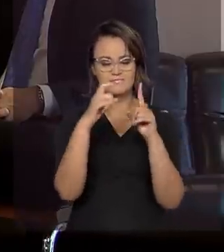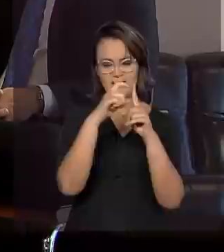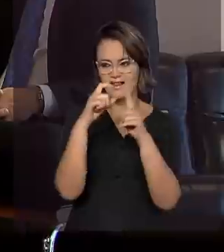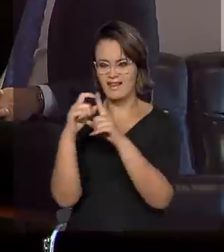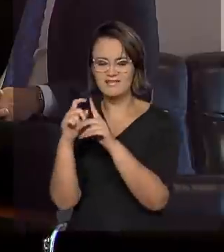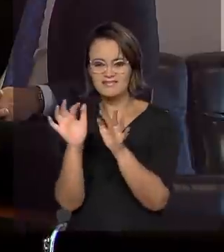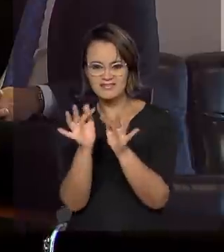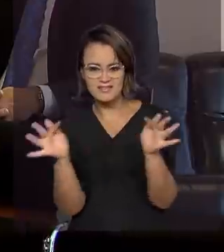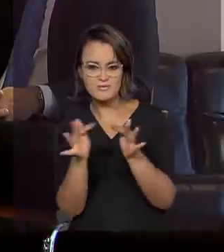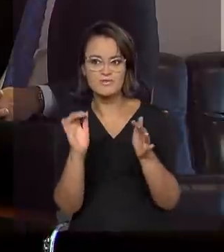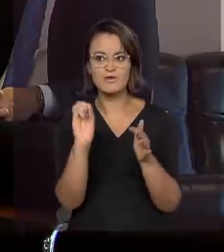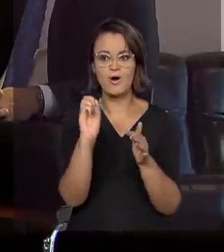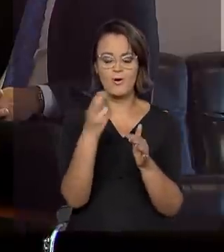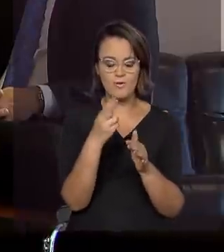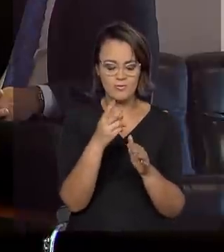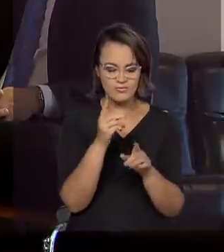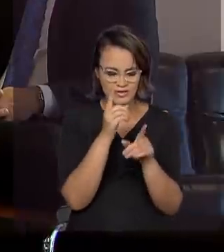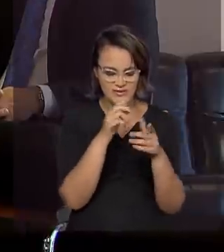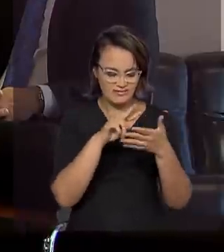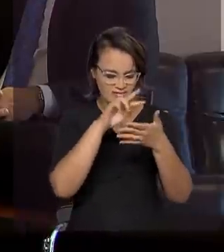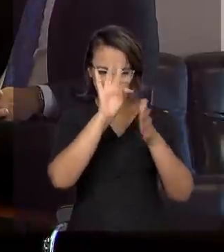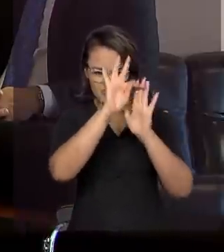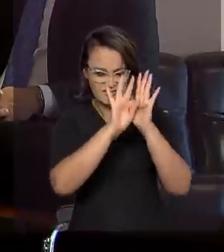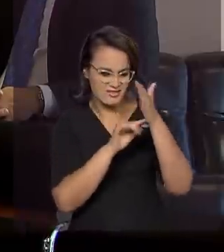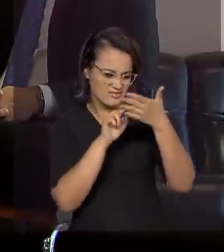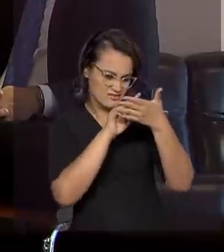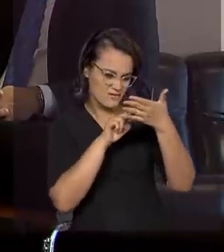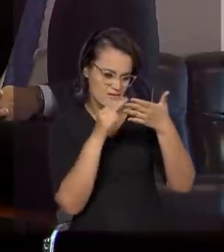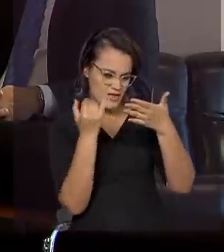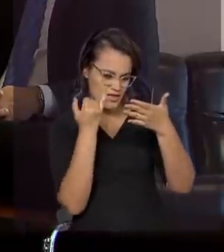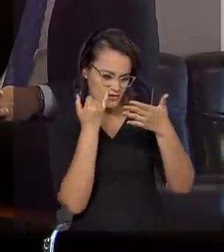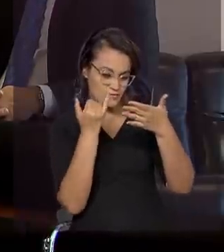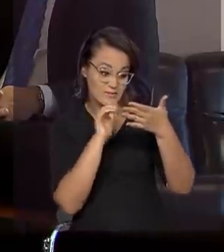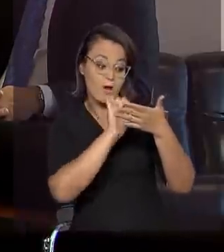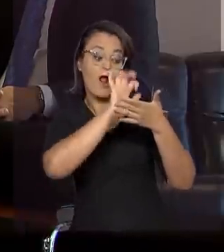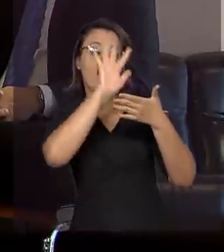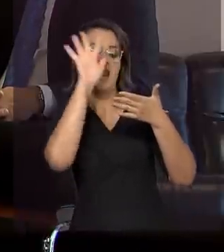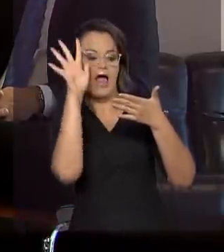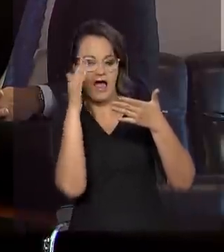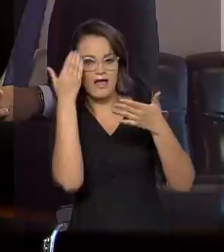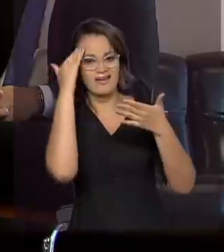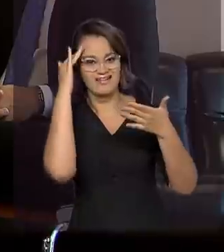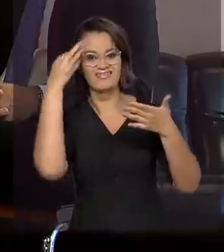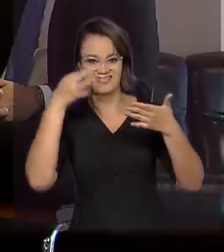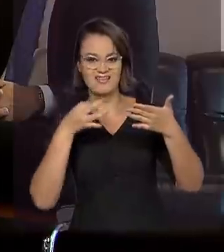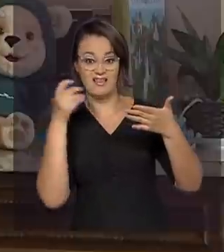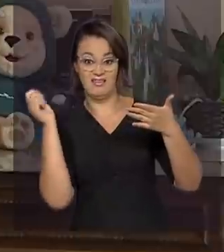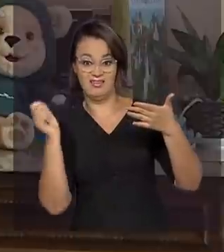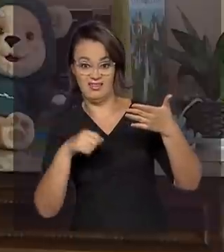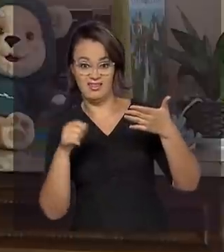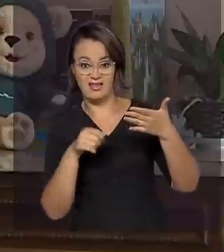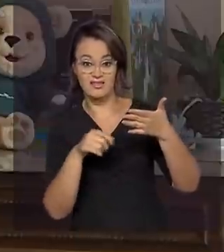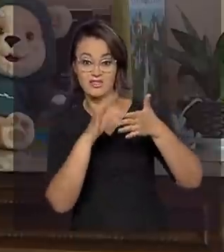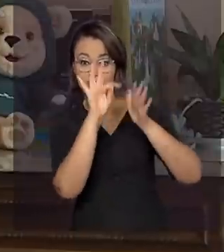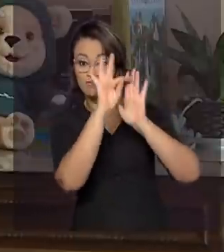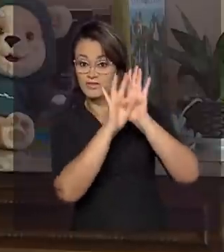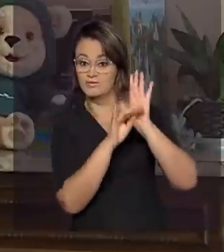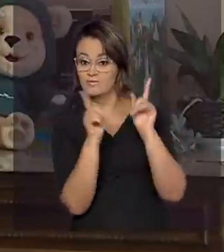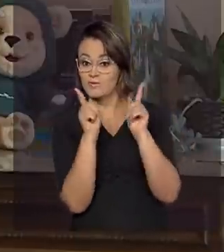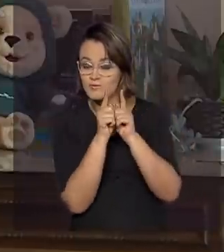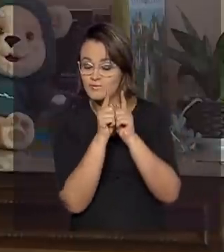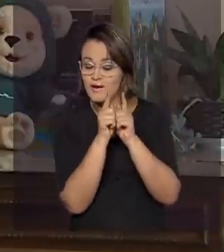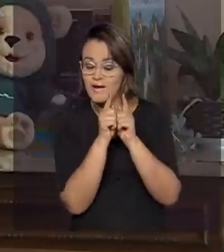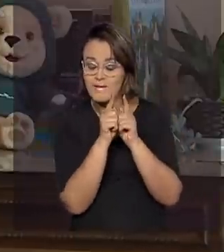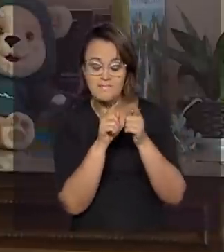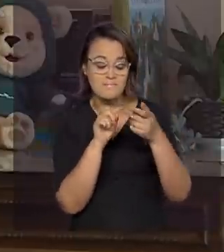simples ou de localizar uma informação explícita que apareça num texto curto, desde que essa